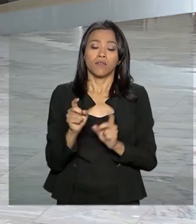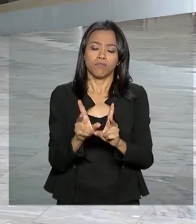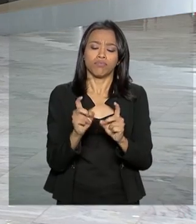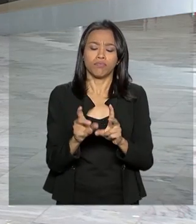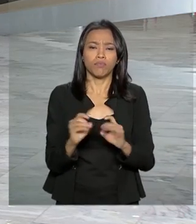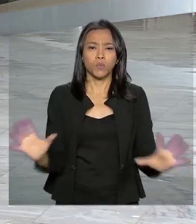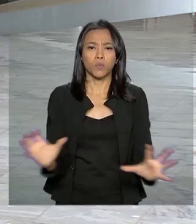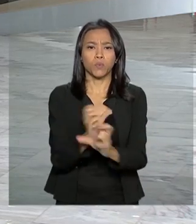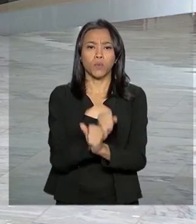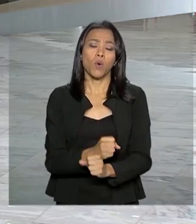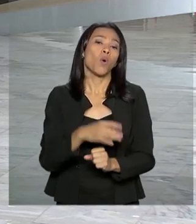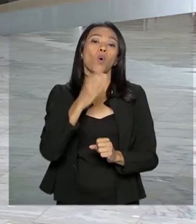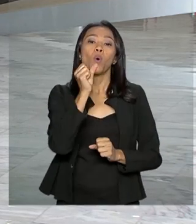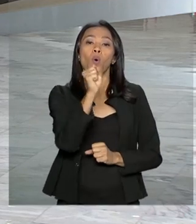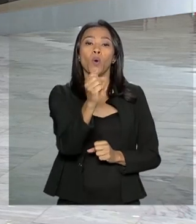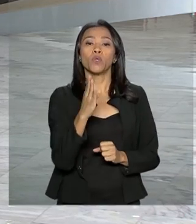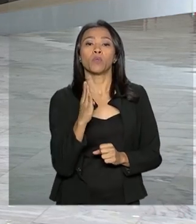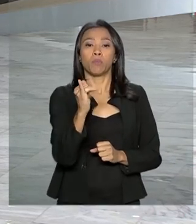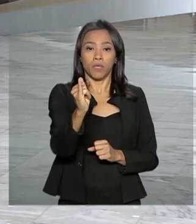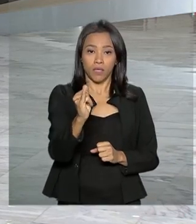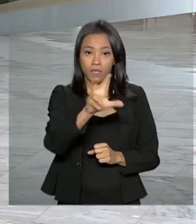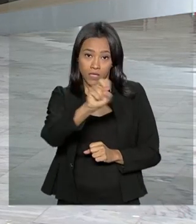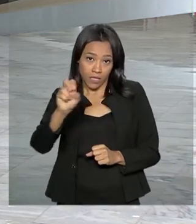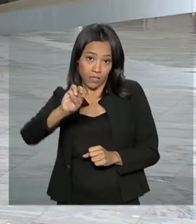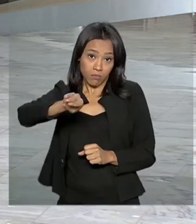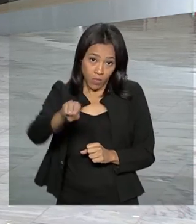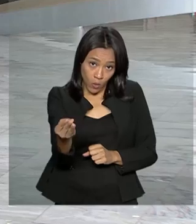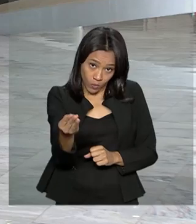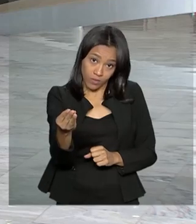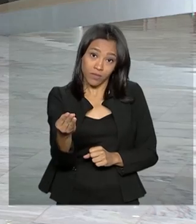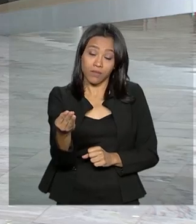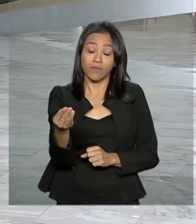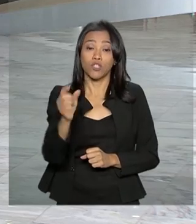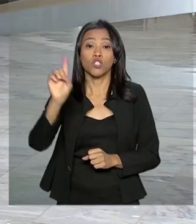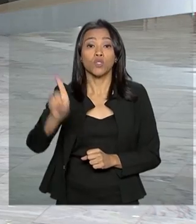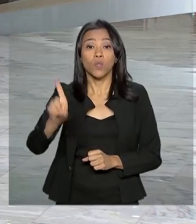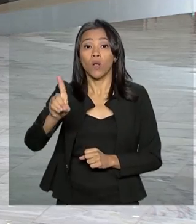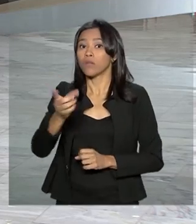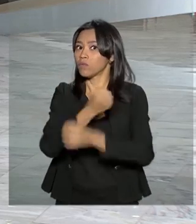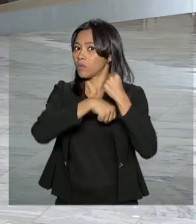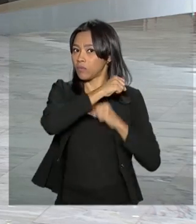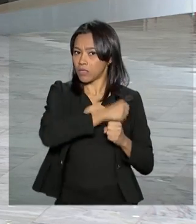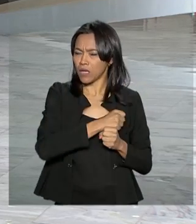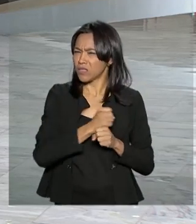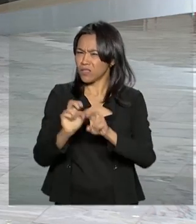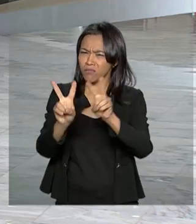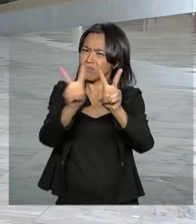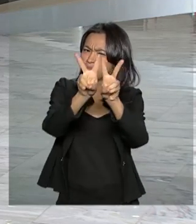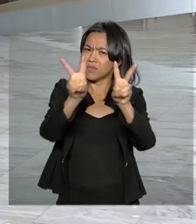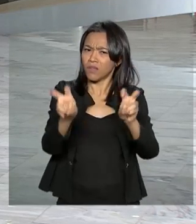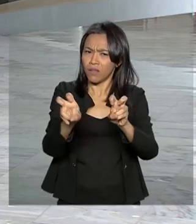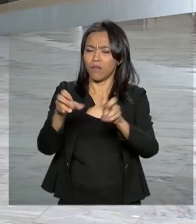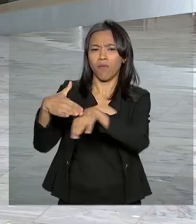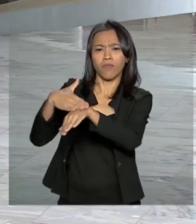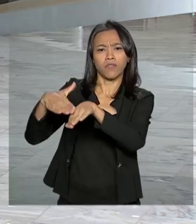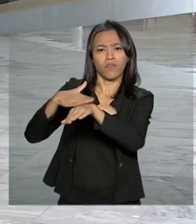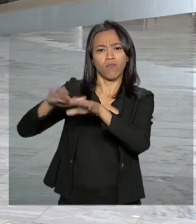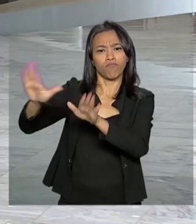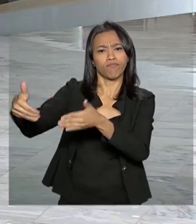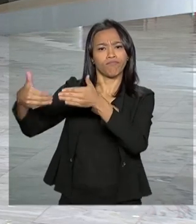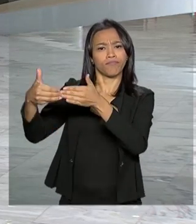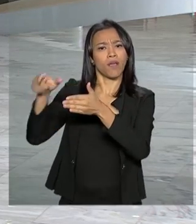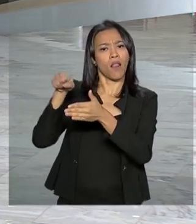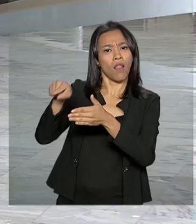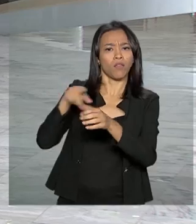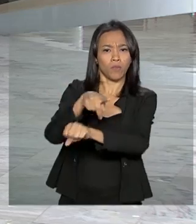8 bilhões e meio de dólares no ano passado. E um dos assuntos que vão ser tratados lá no Chile é a